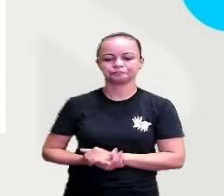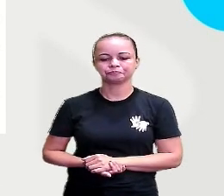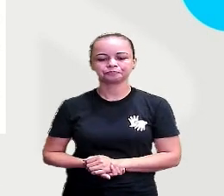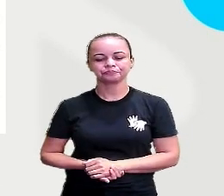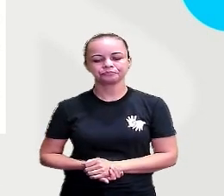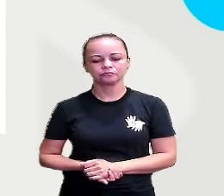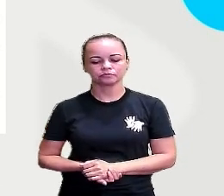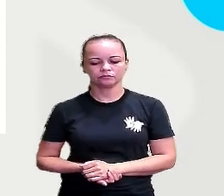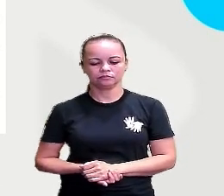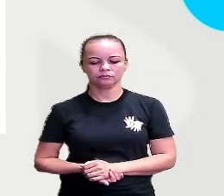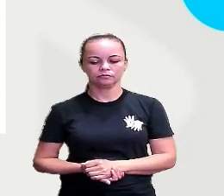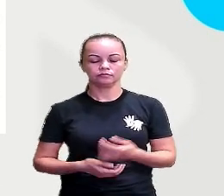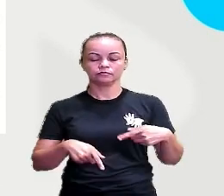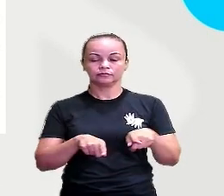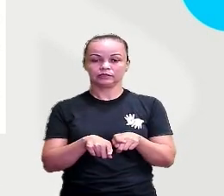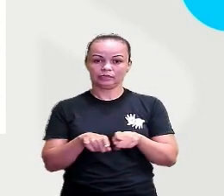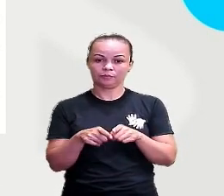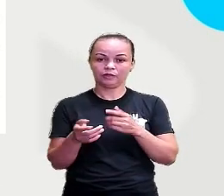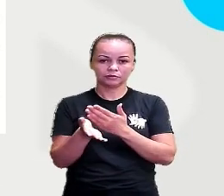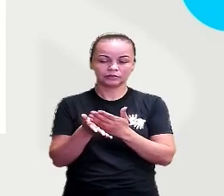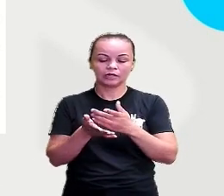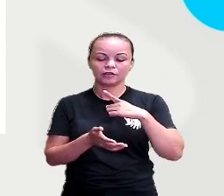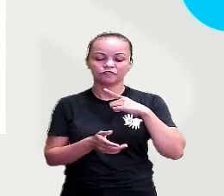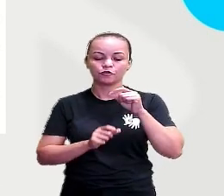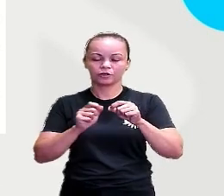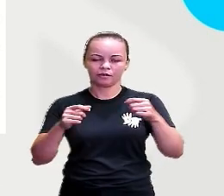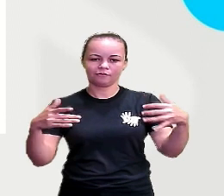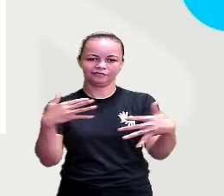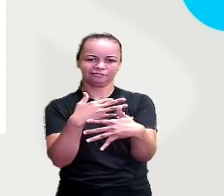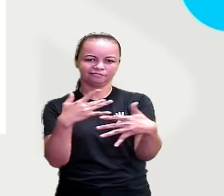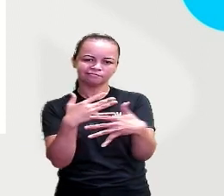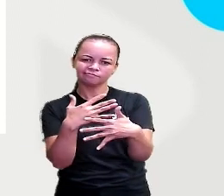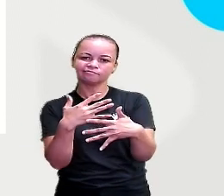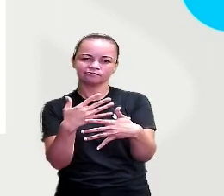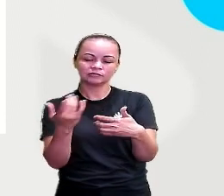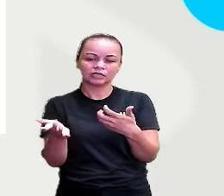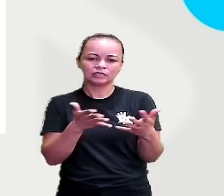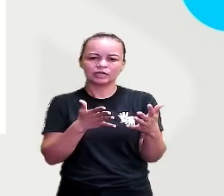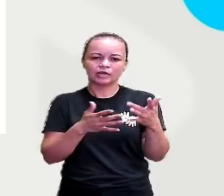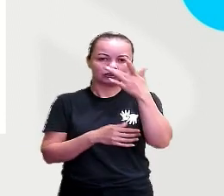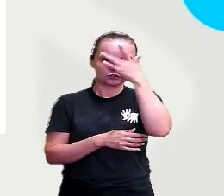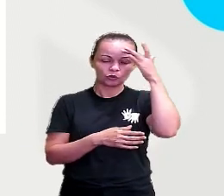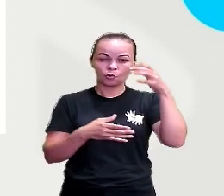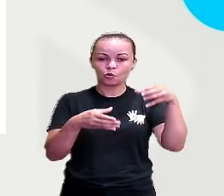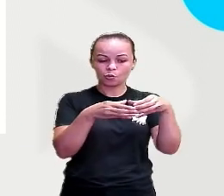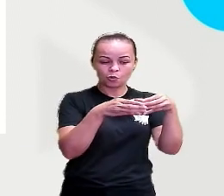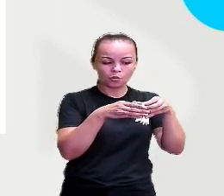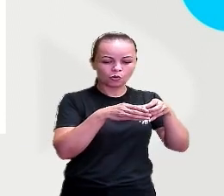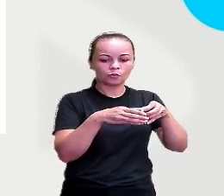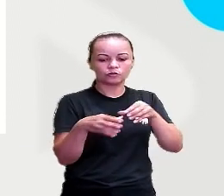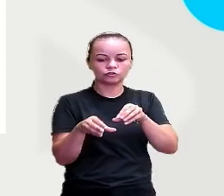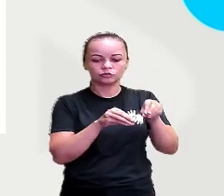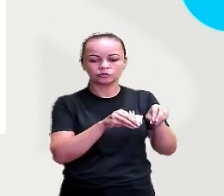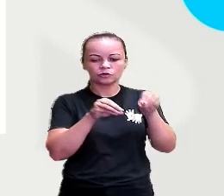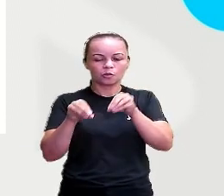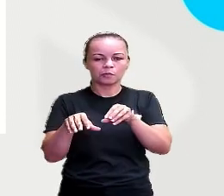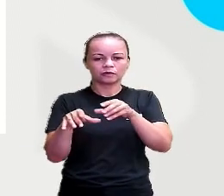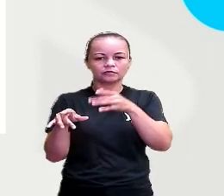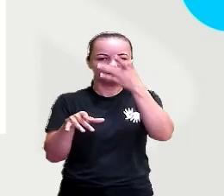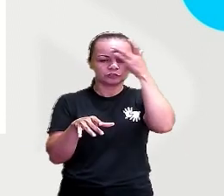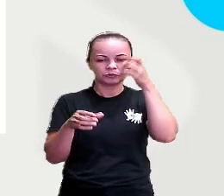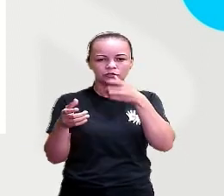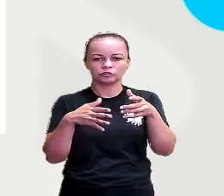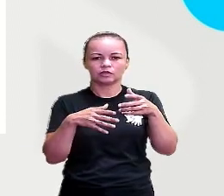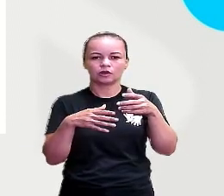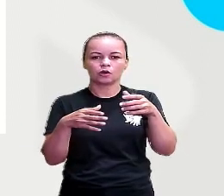E aí, também vieram as cidades. Nos grupos nômades, as pessoas trabalhavam juntas para se alimentar e se